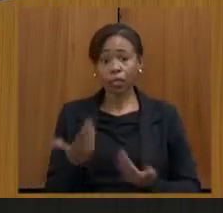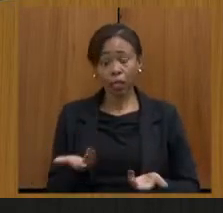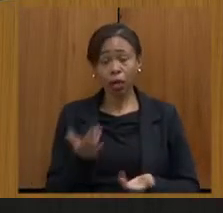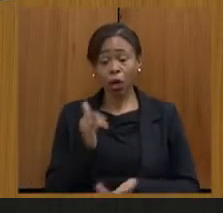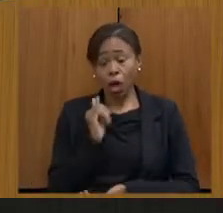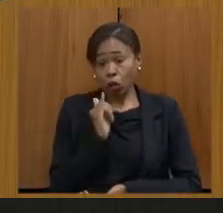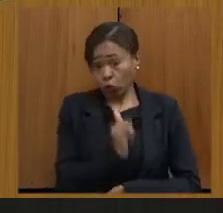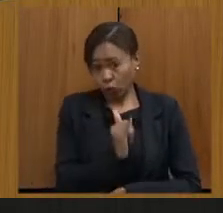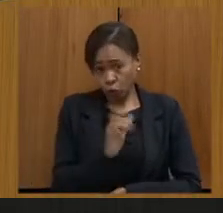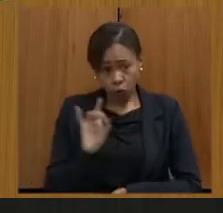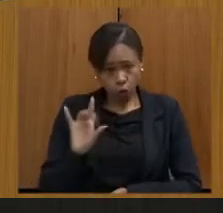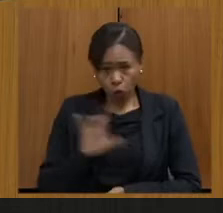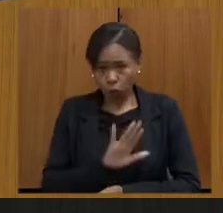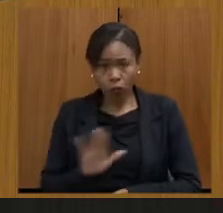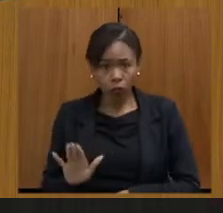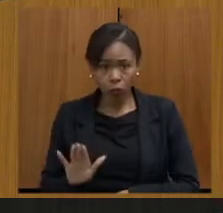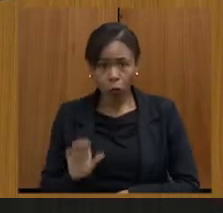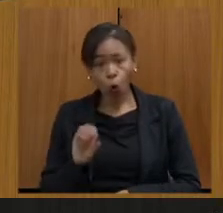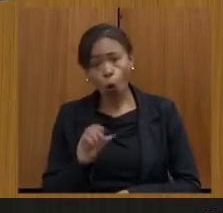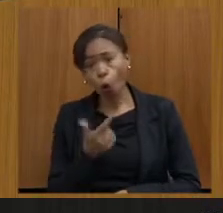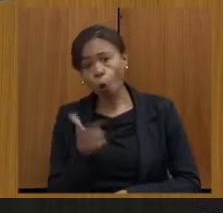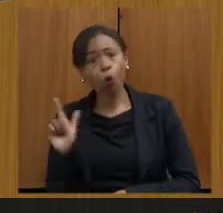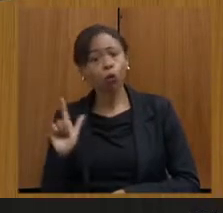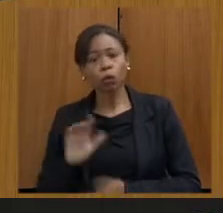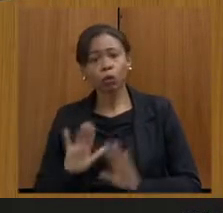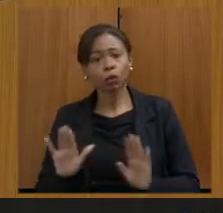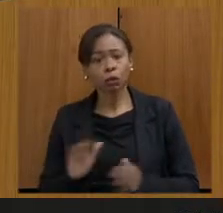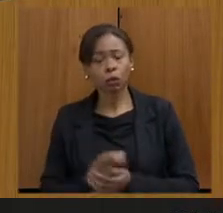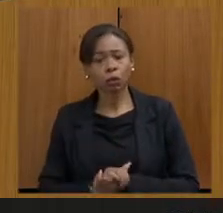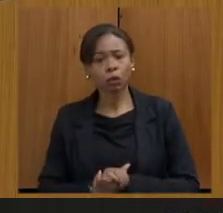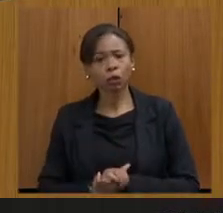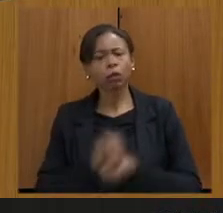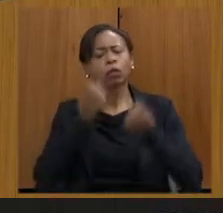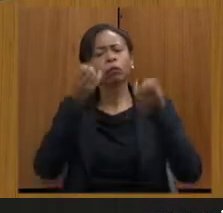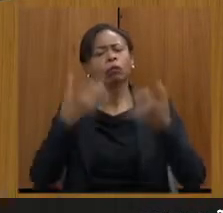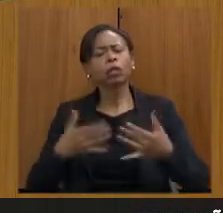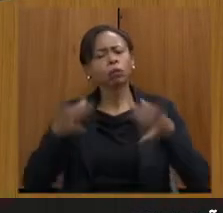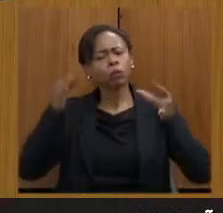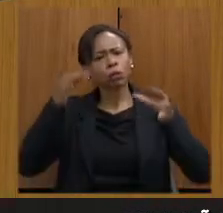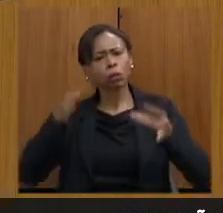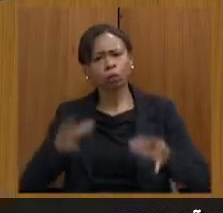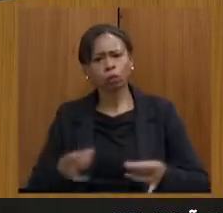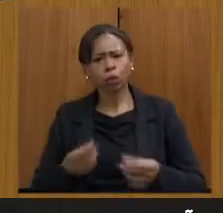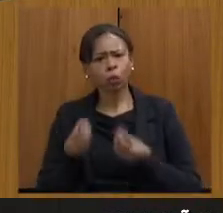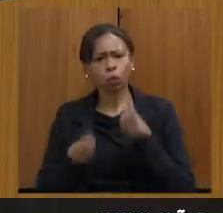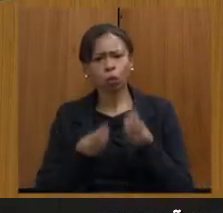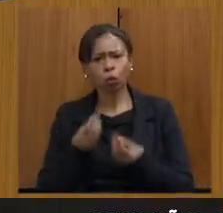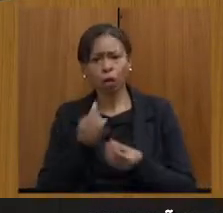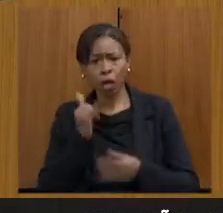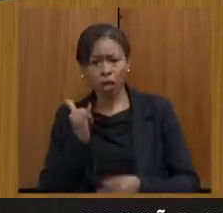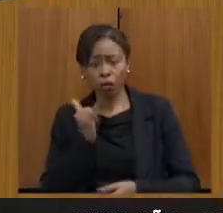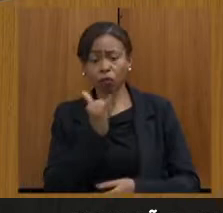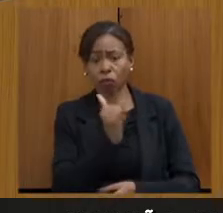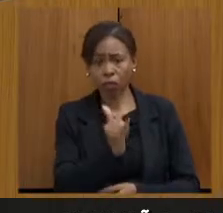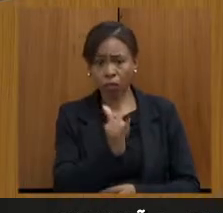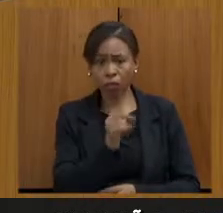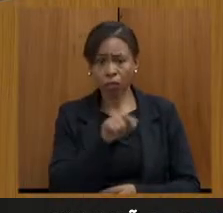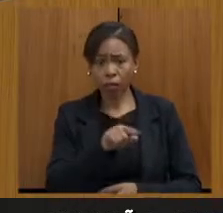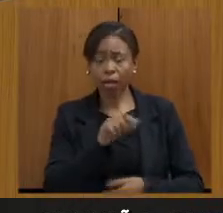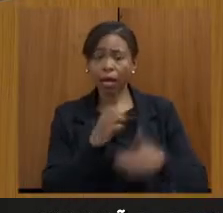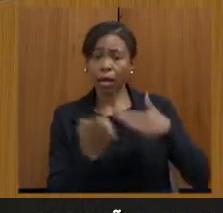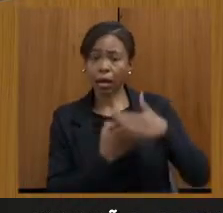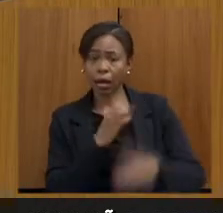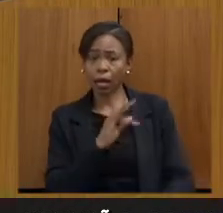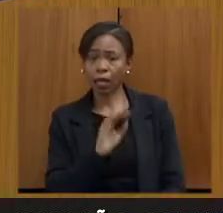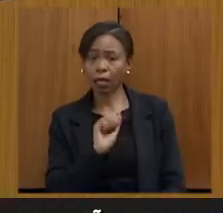ter sido isso, ou outro assunto. Eu gostaria, inclusive, então, que o senhor detalhasse. A notificação para a mineradora Tamisa